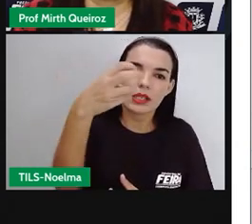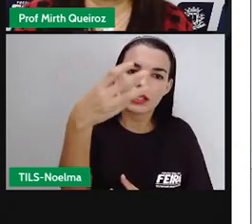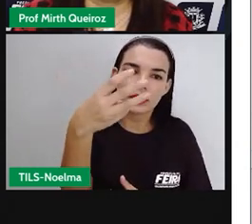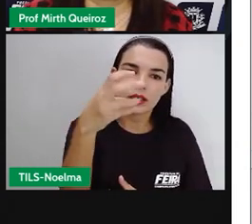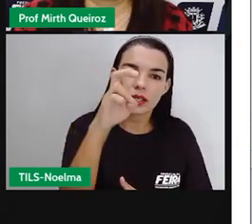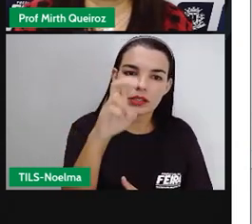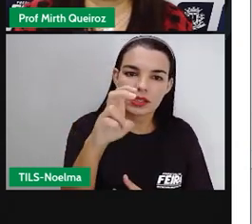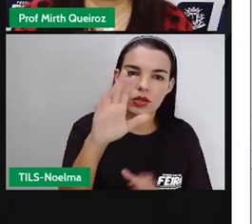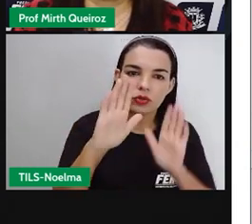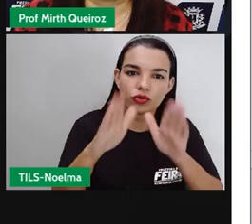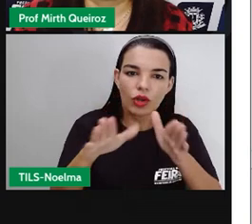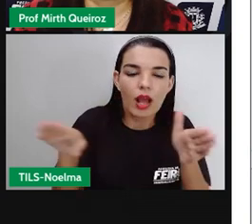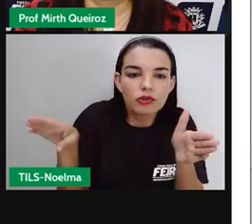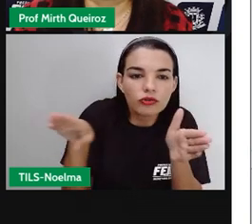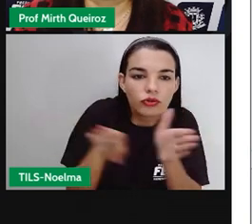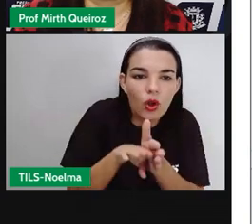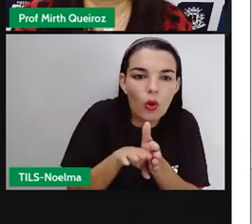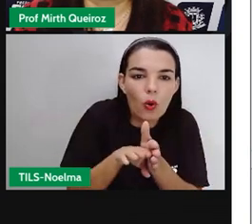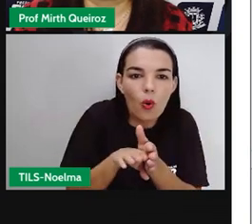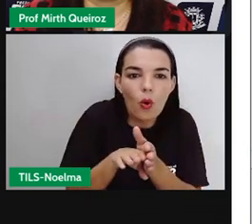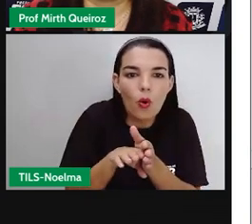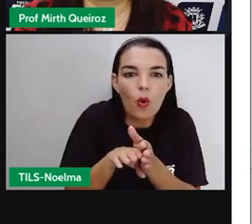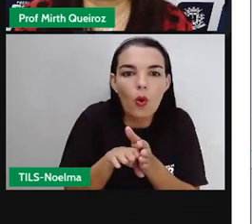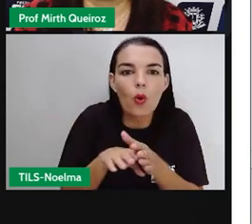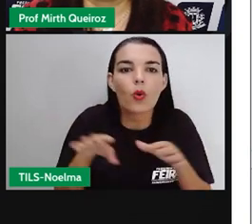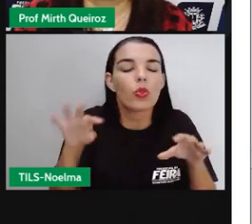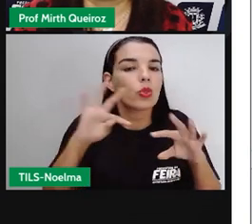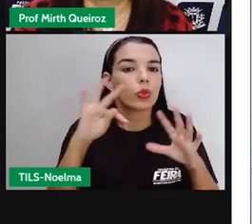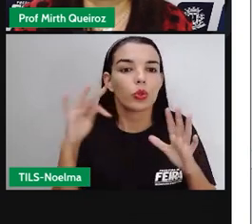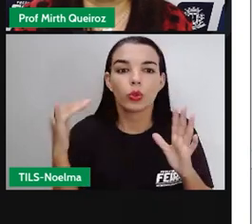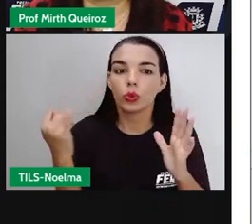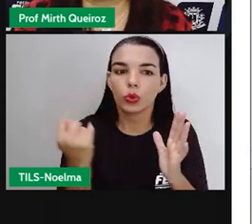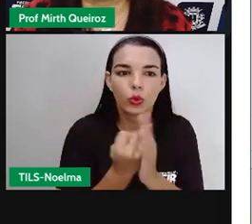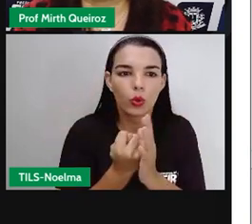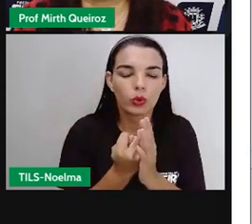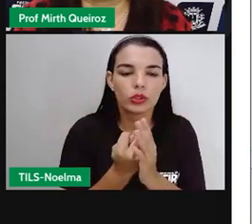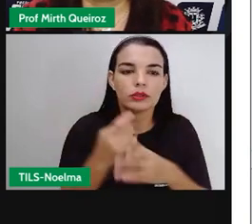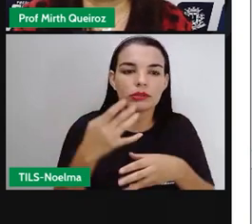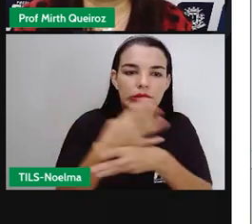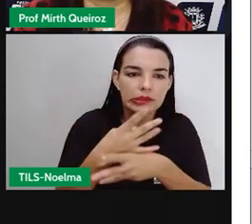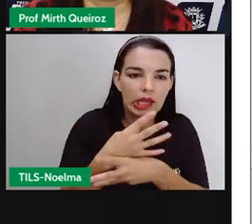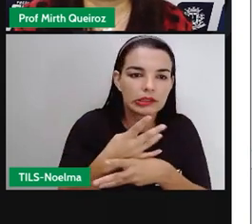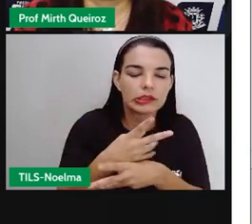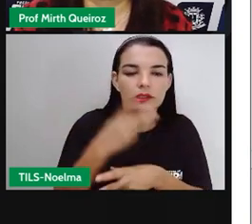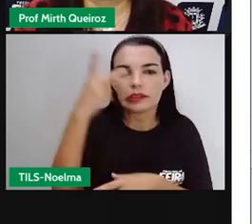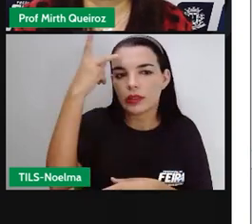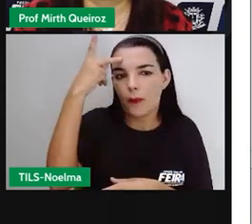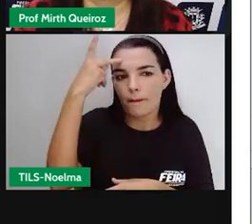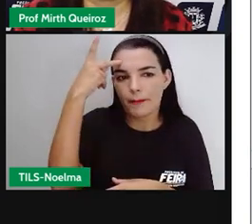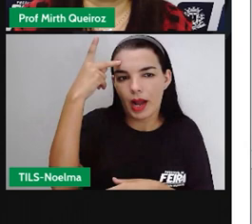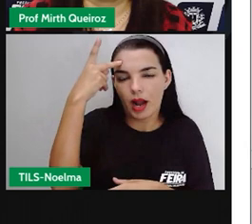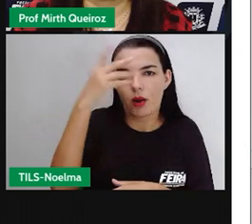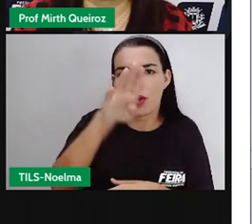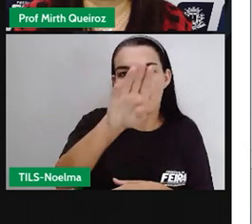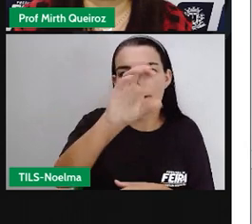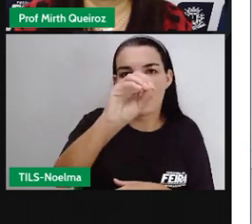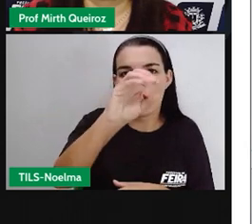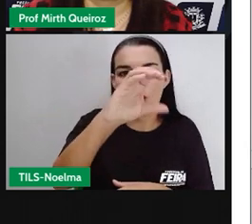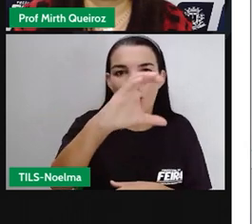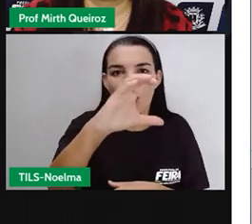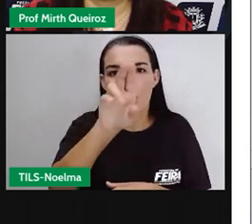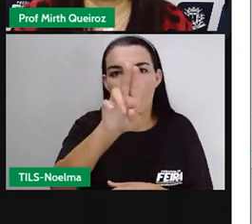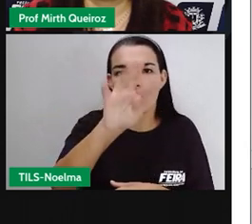já se estava aqui em São José do Rio Preto, Batucatu, Presidente Prudente.